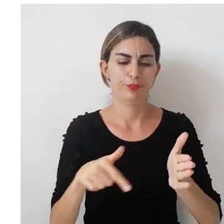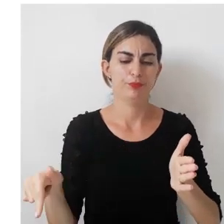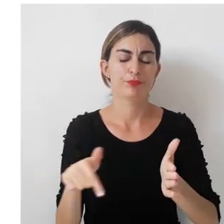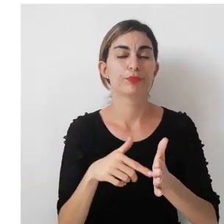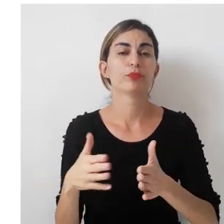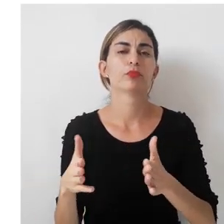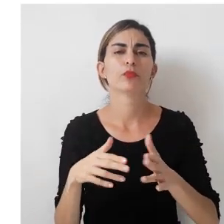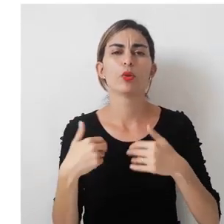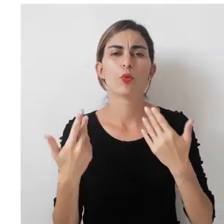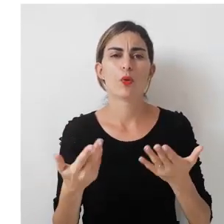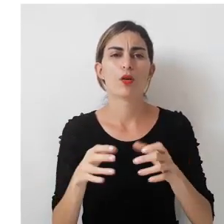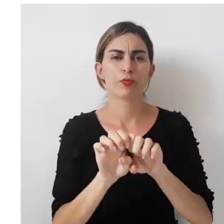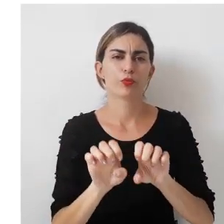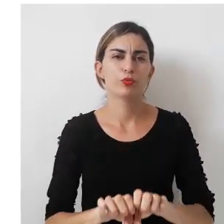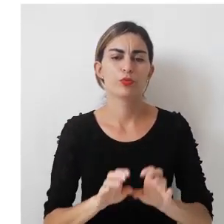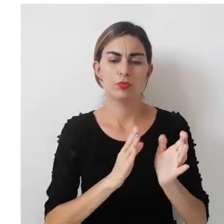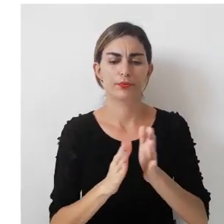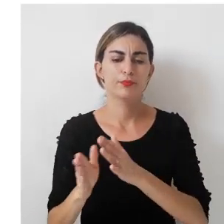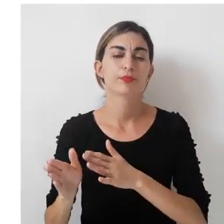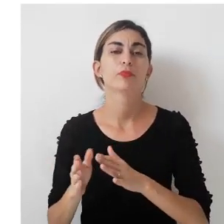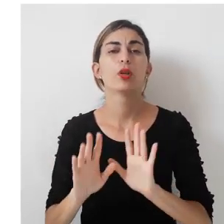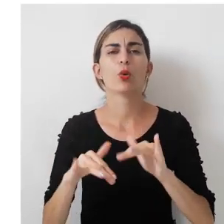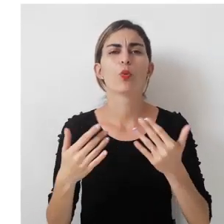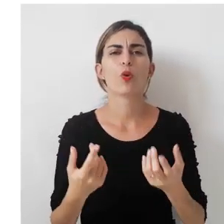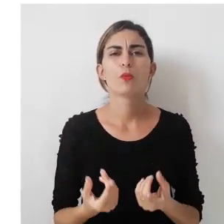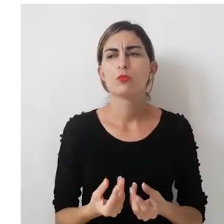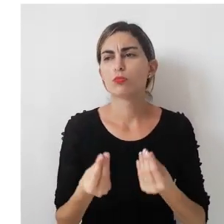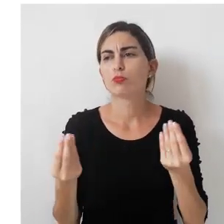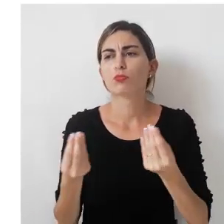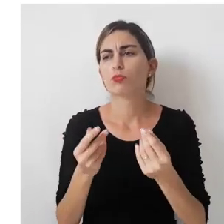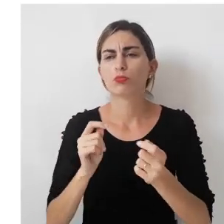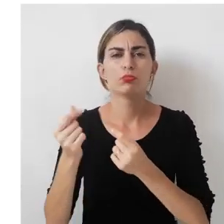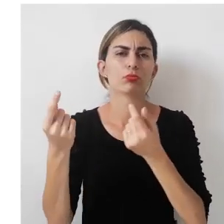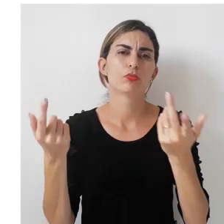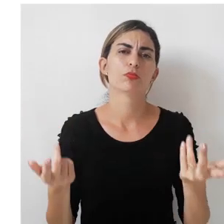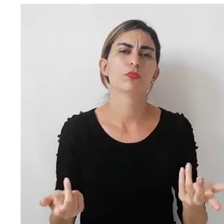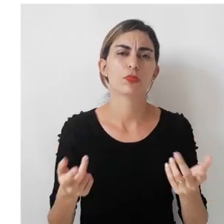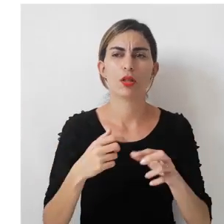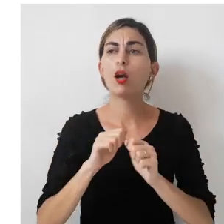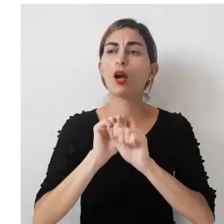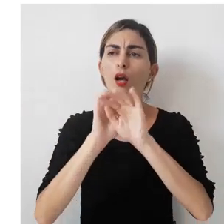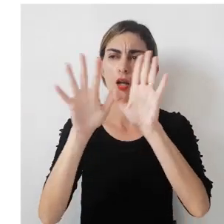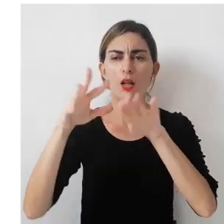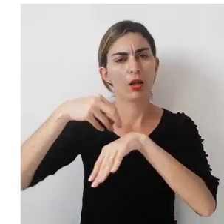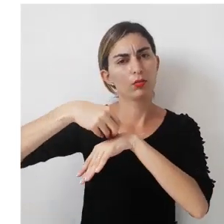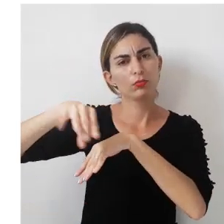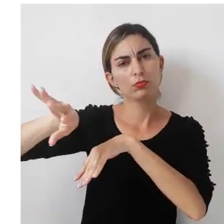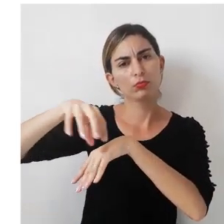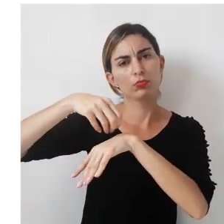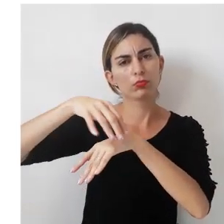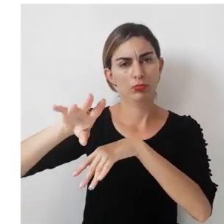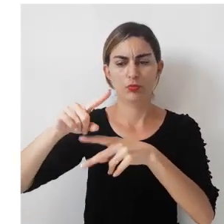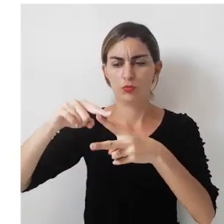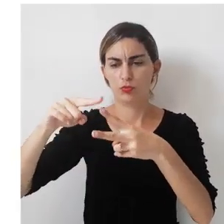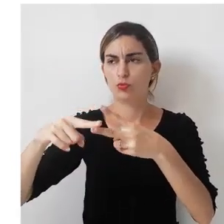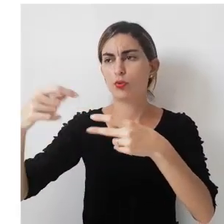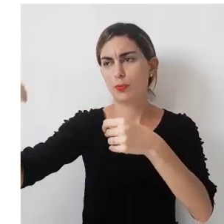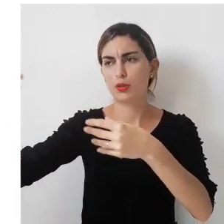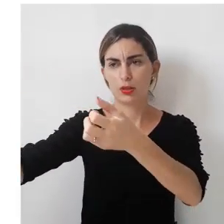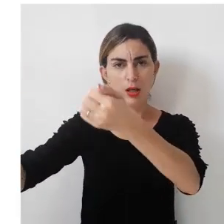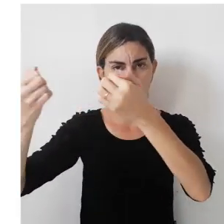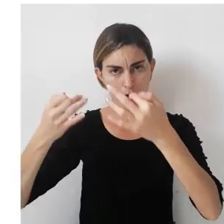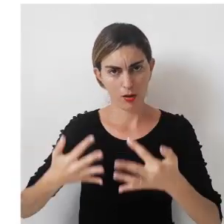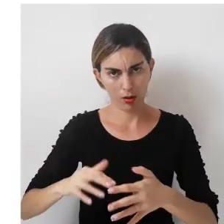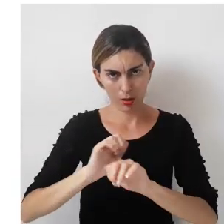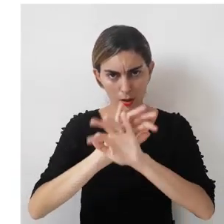estruturado? Que condições deverão ser estabelecidas? Então, deixe isso claro. Então, as duas partes